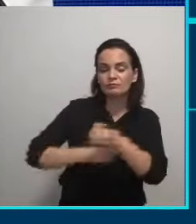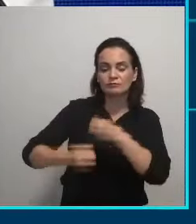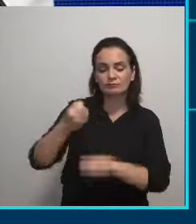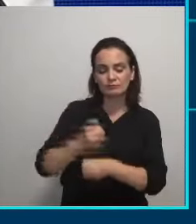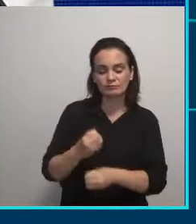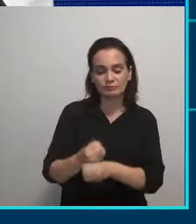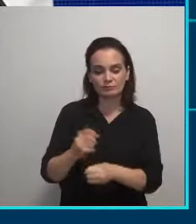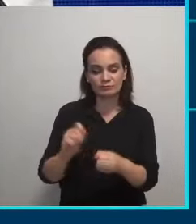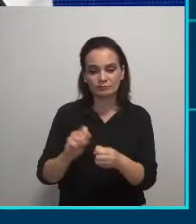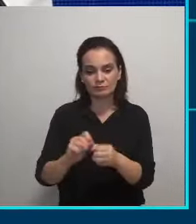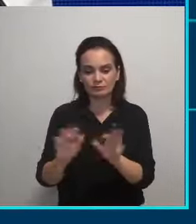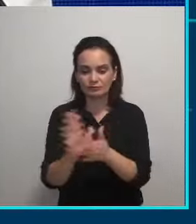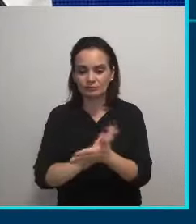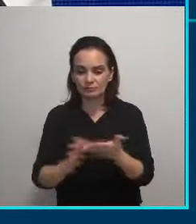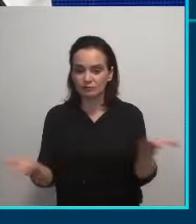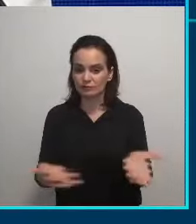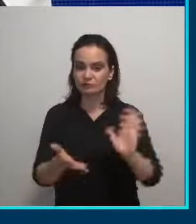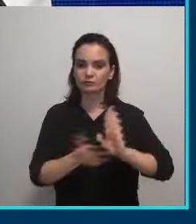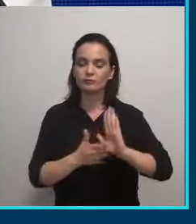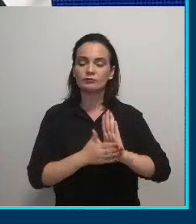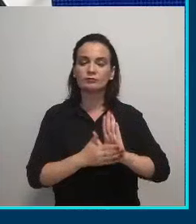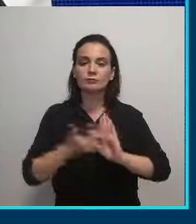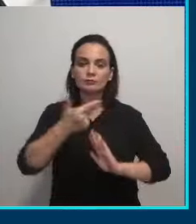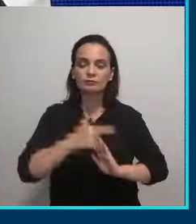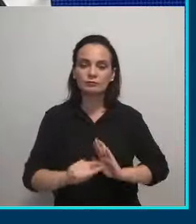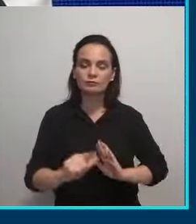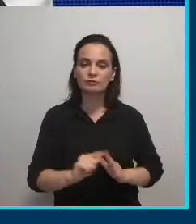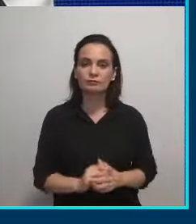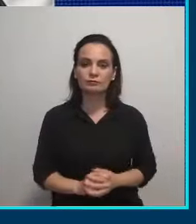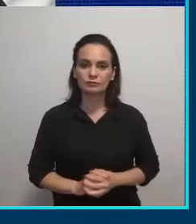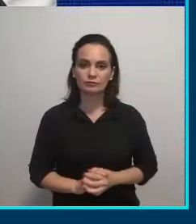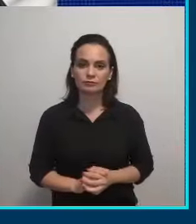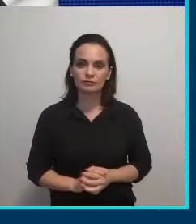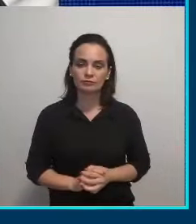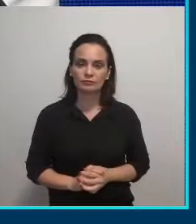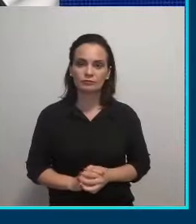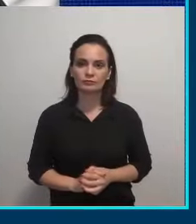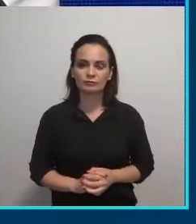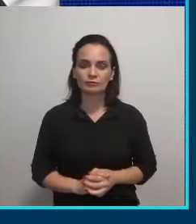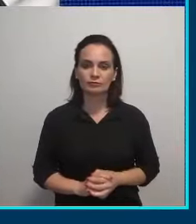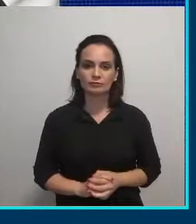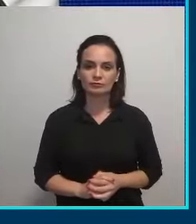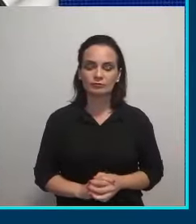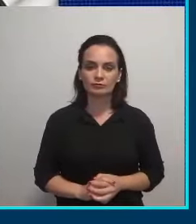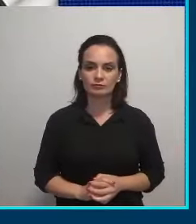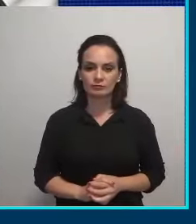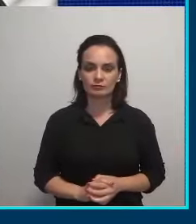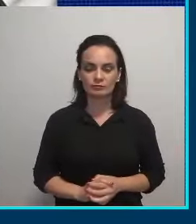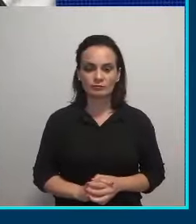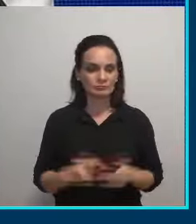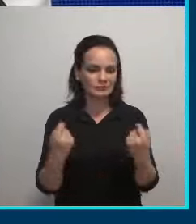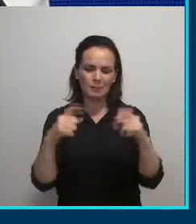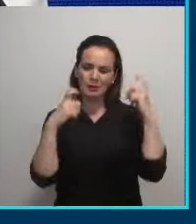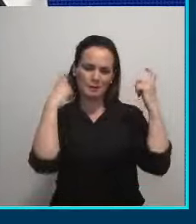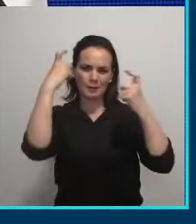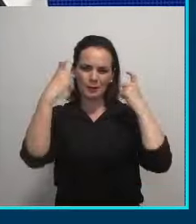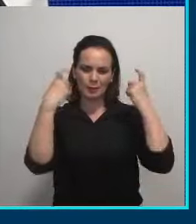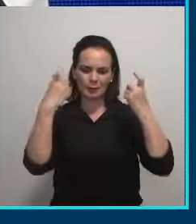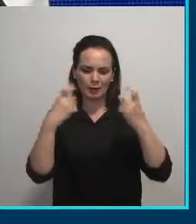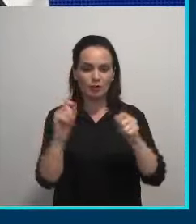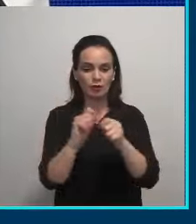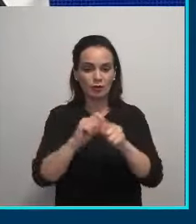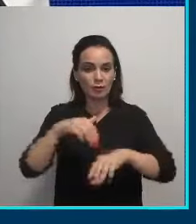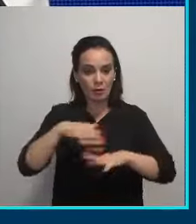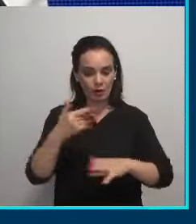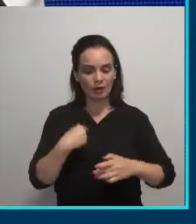fizeram? E está prometendo fazer agora, de volta? Nós já começamos, candidato. Não se preocupe, nós vamos ampliar. Eu me preocupo, sim.